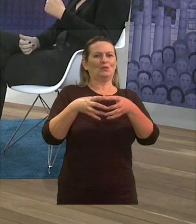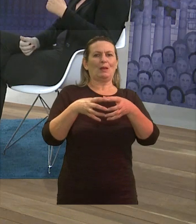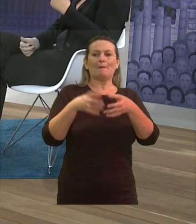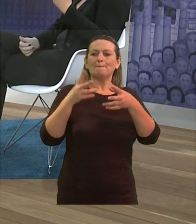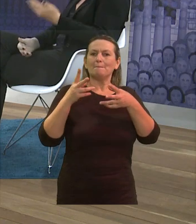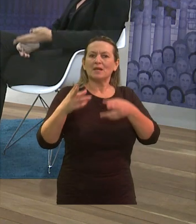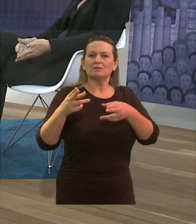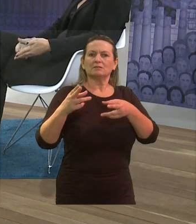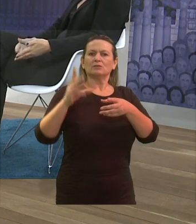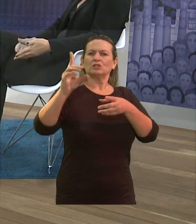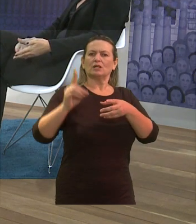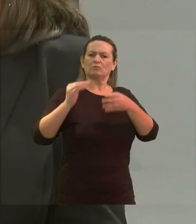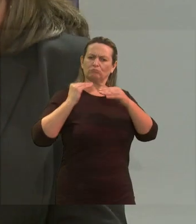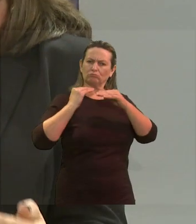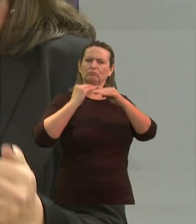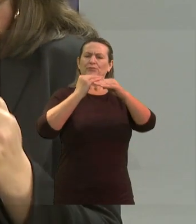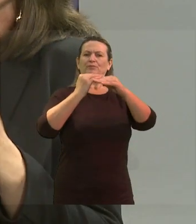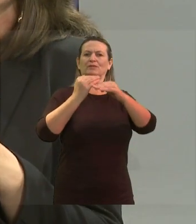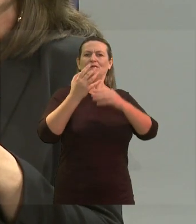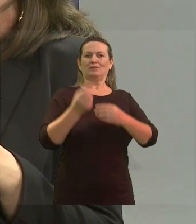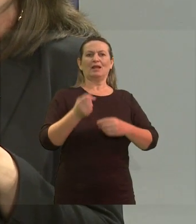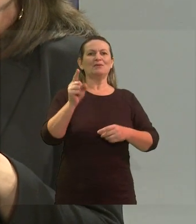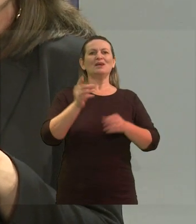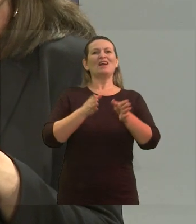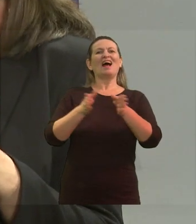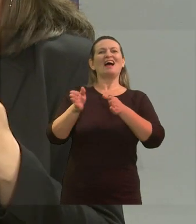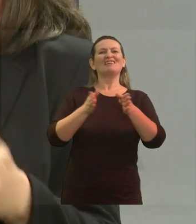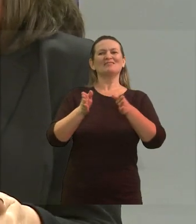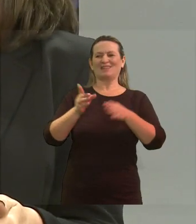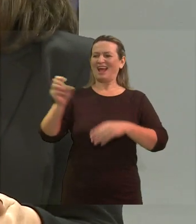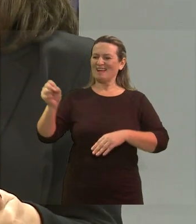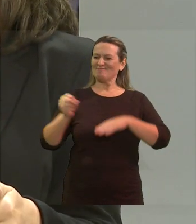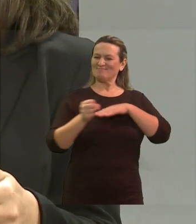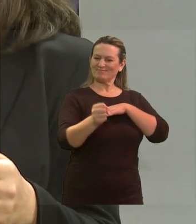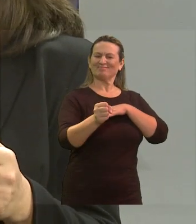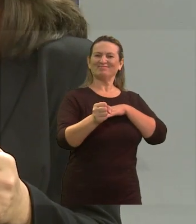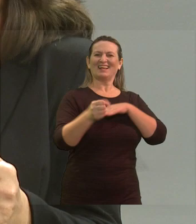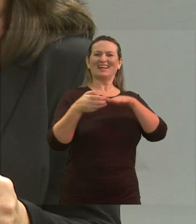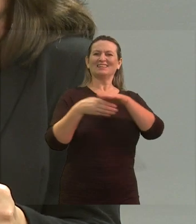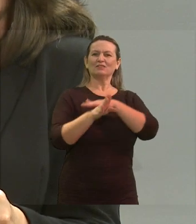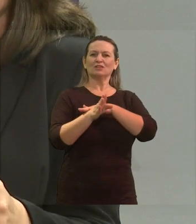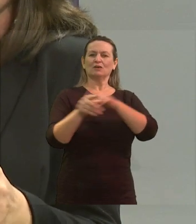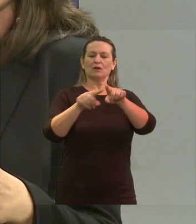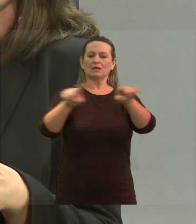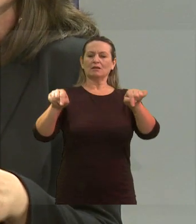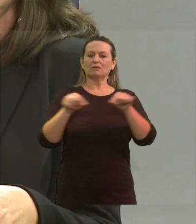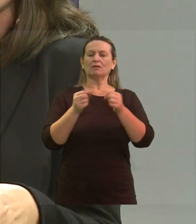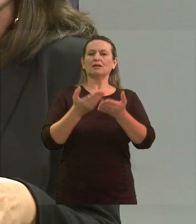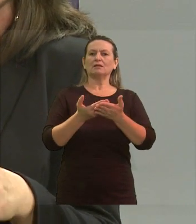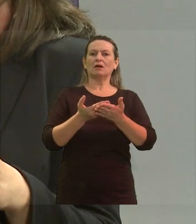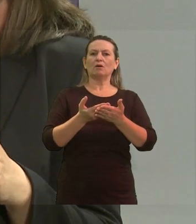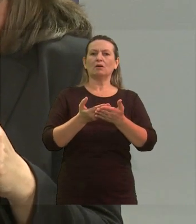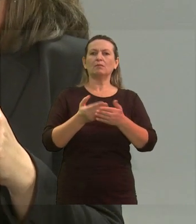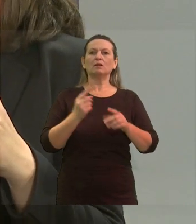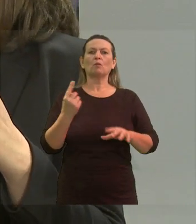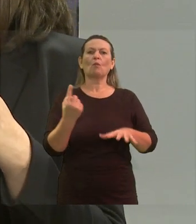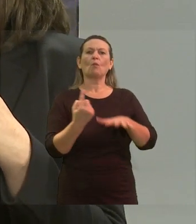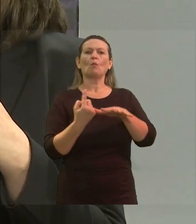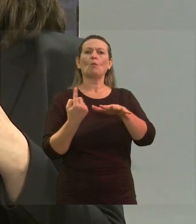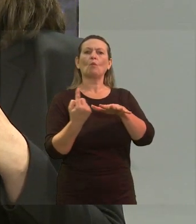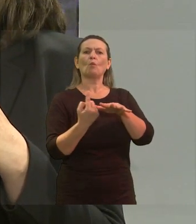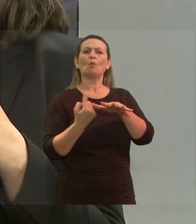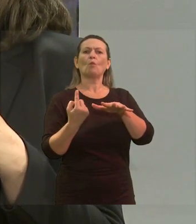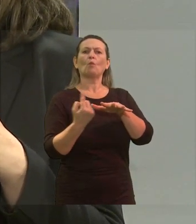os mesmos direitos de aprendizagem. Porque não basta você dar acesso físico, você tem que dar realmente a possibilidade de ela